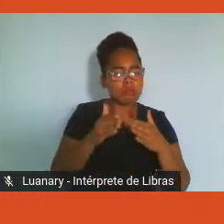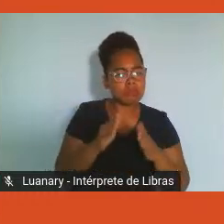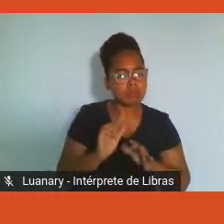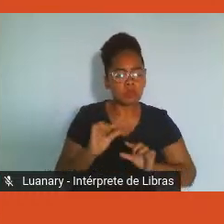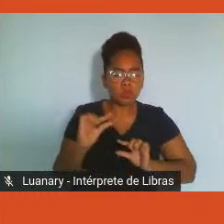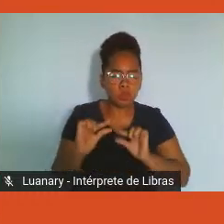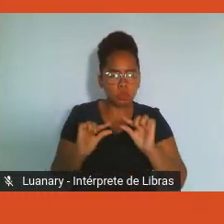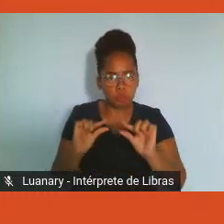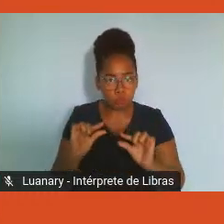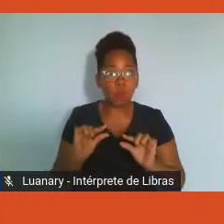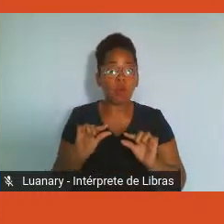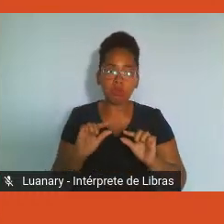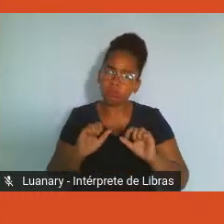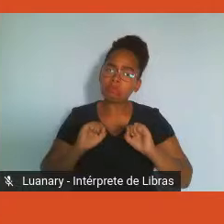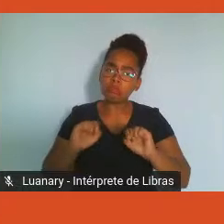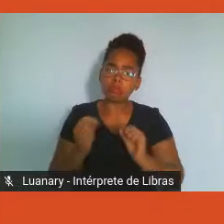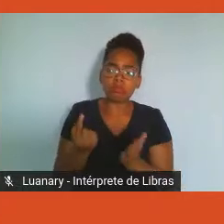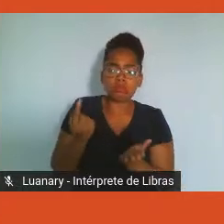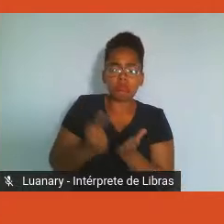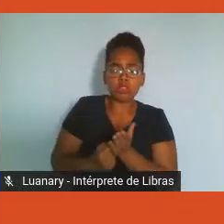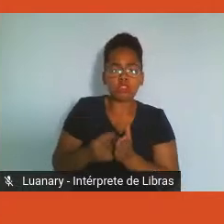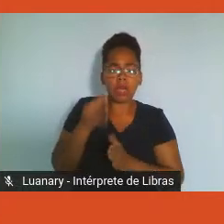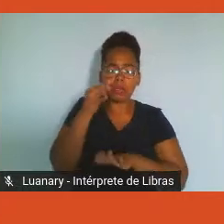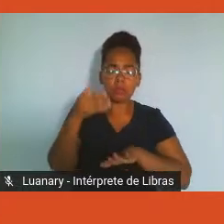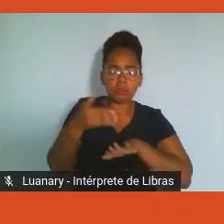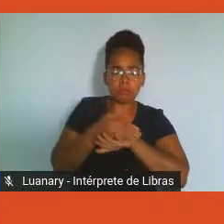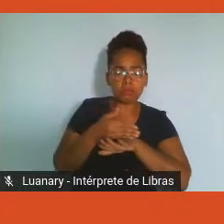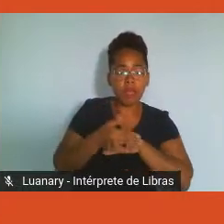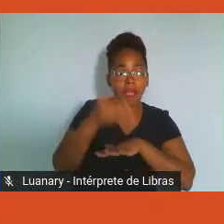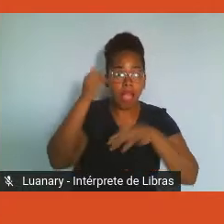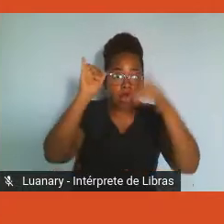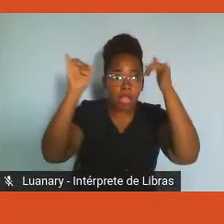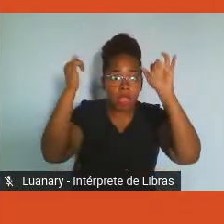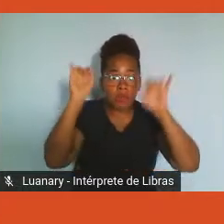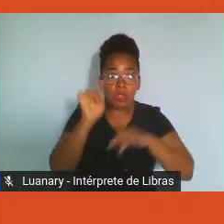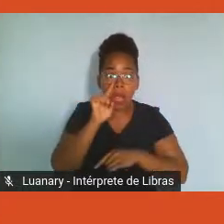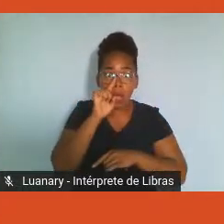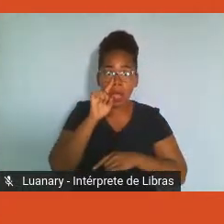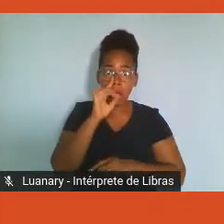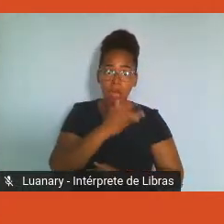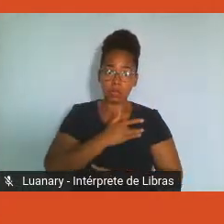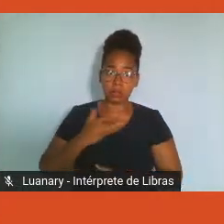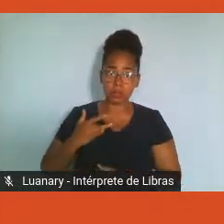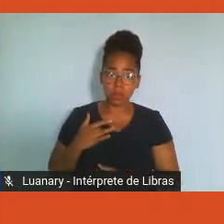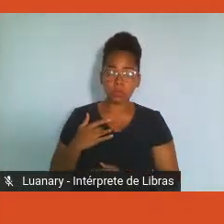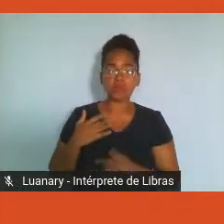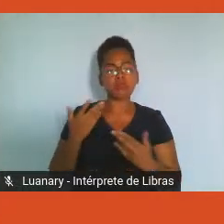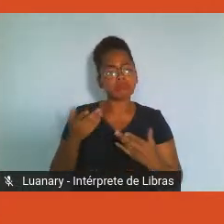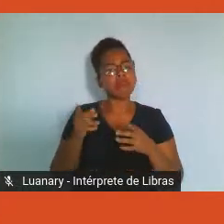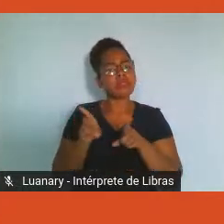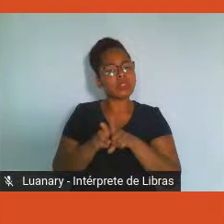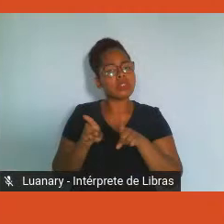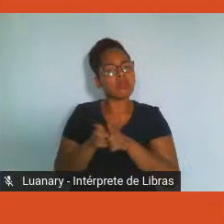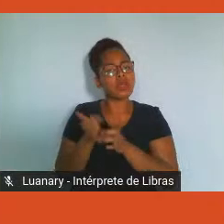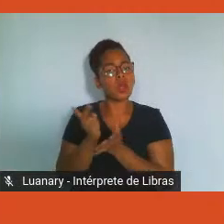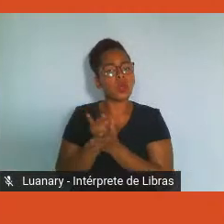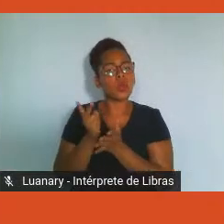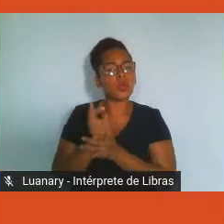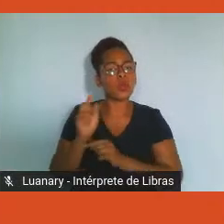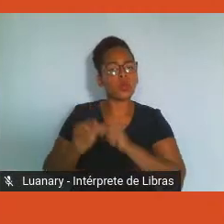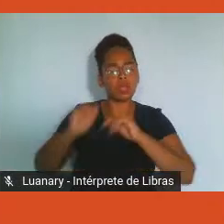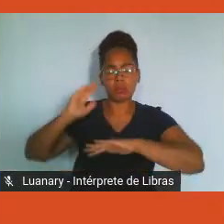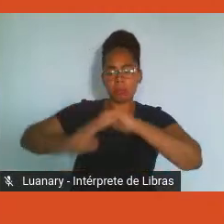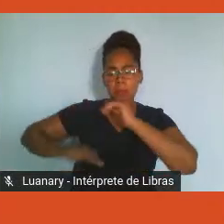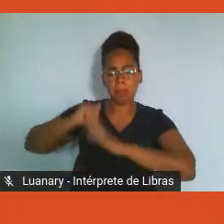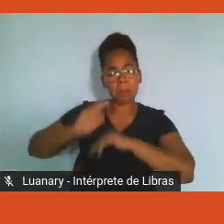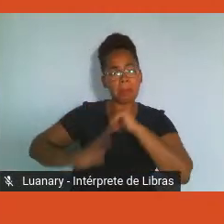de agendamentos, evitando maiores riscos. Mas também continuamos com nossas ações no ambiente digital. São